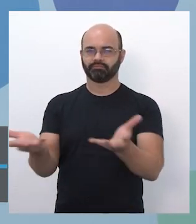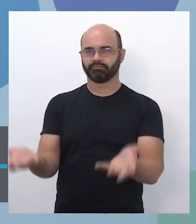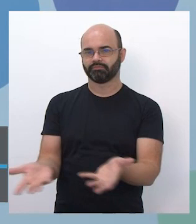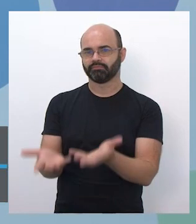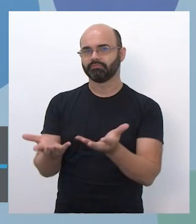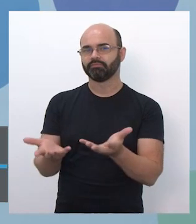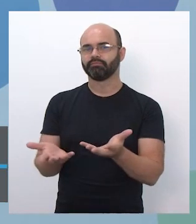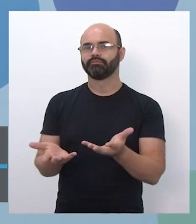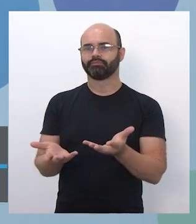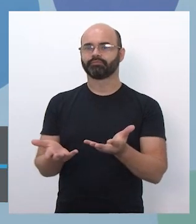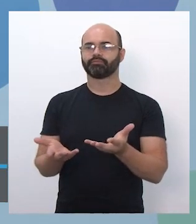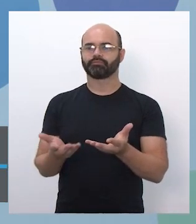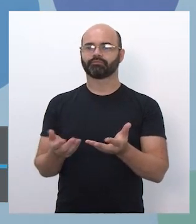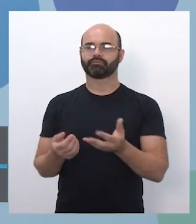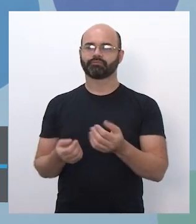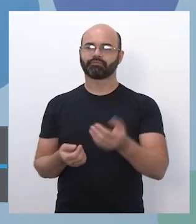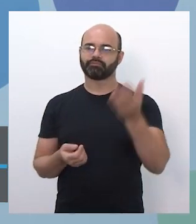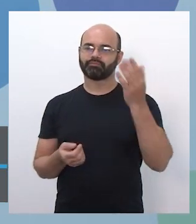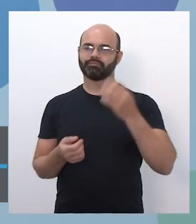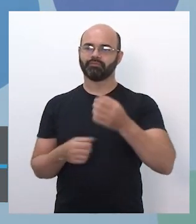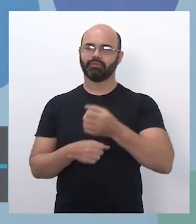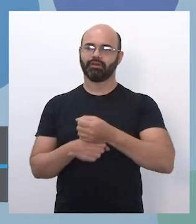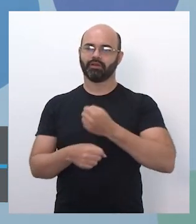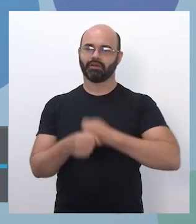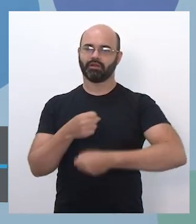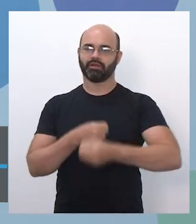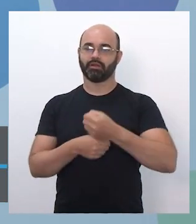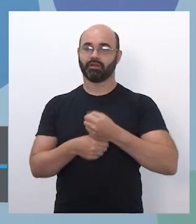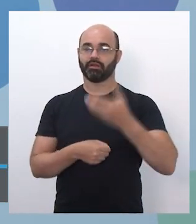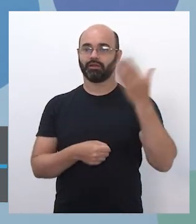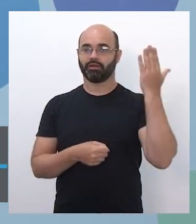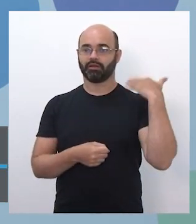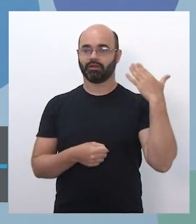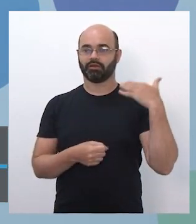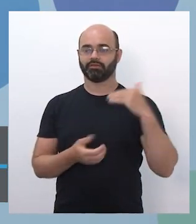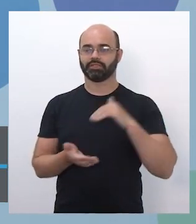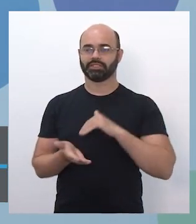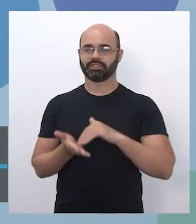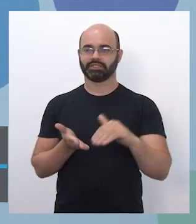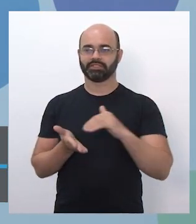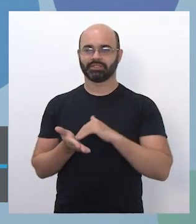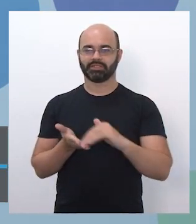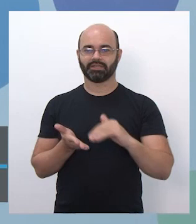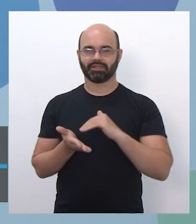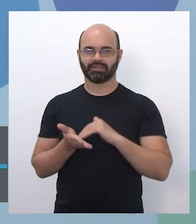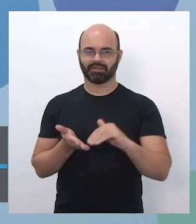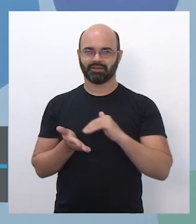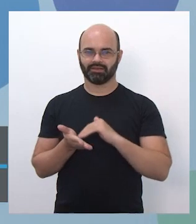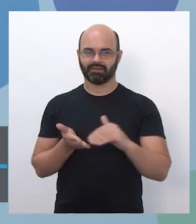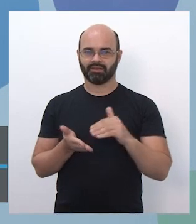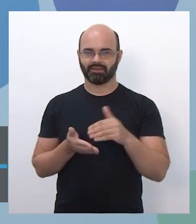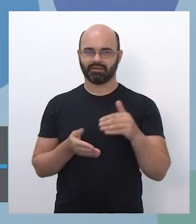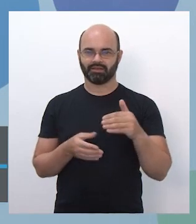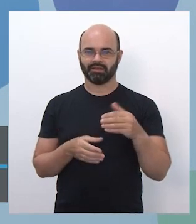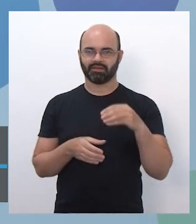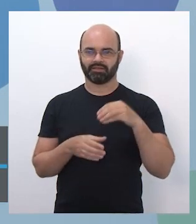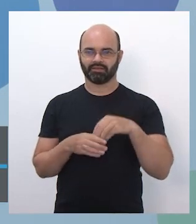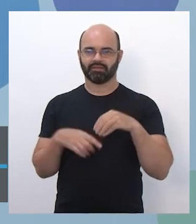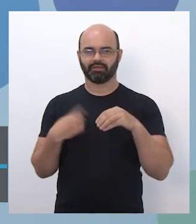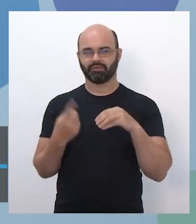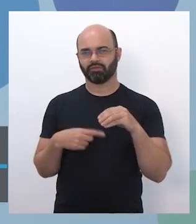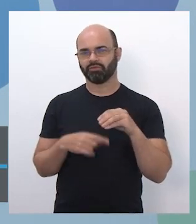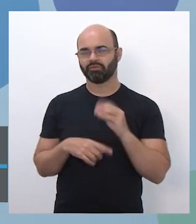Nós fizemos alguns diagnósticos no ano passado dentro da secretaria para tentar entender um pouco quais são as principais